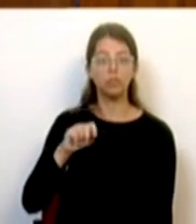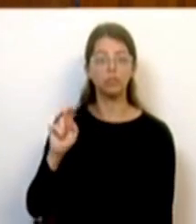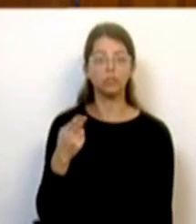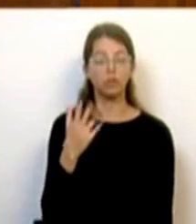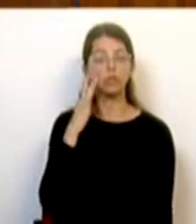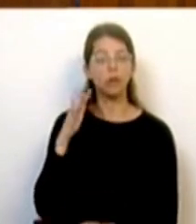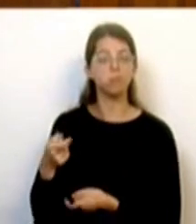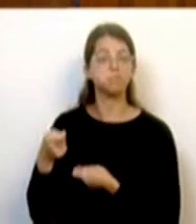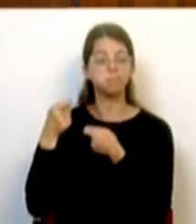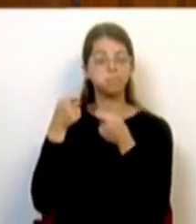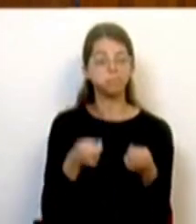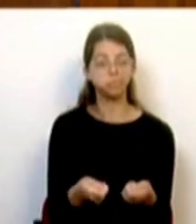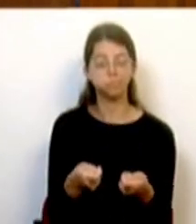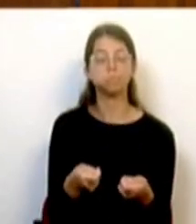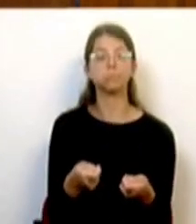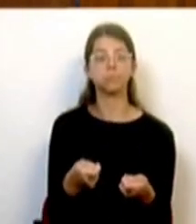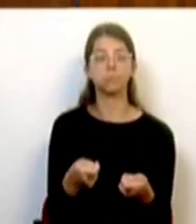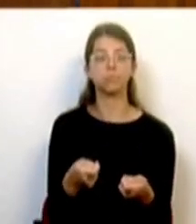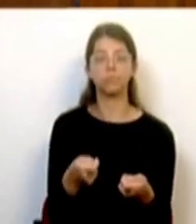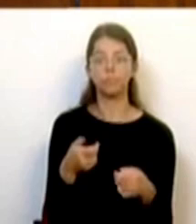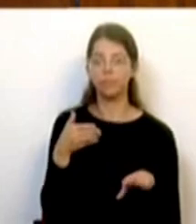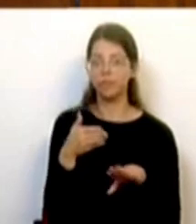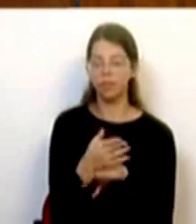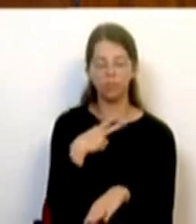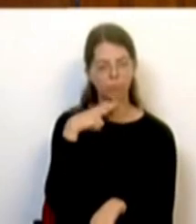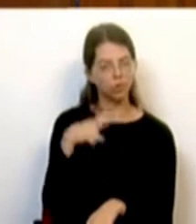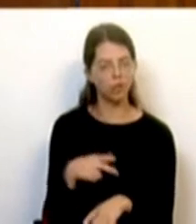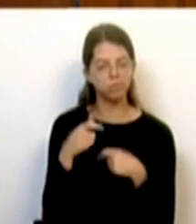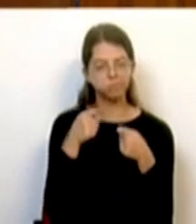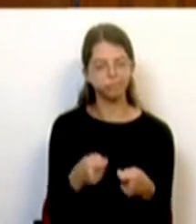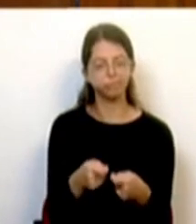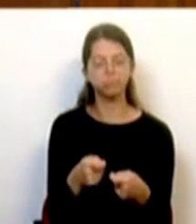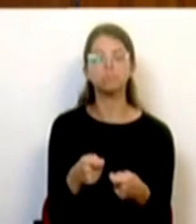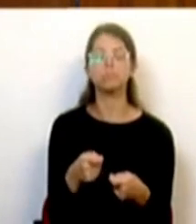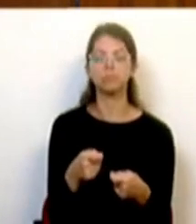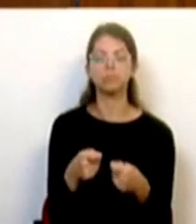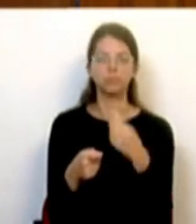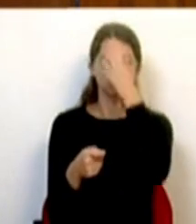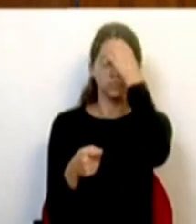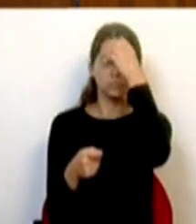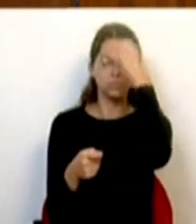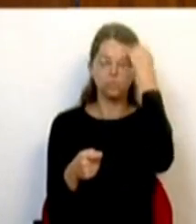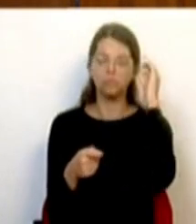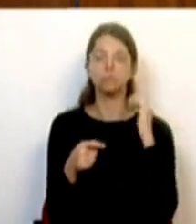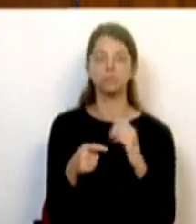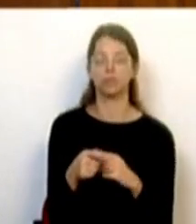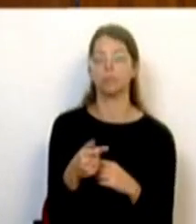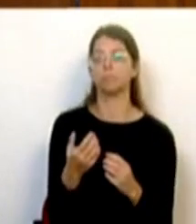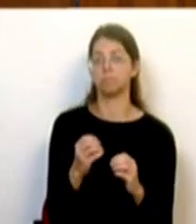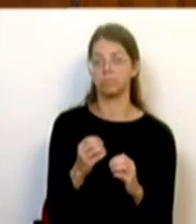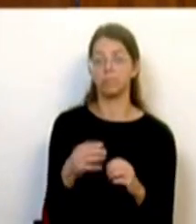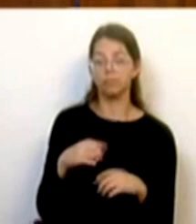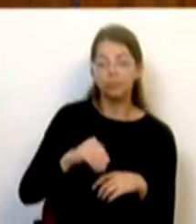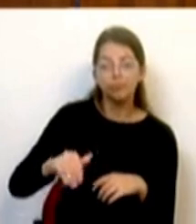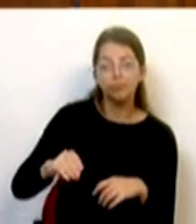investimento estrangeiro direto a Portugal, com a criação de, não só desenvolvimento